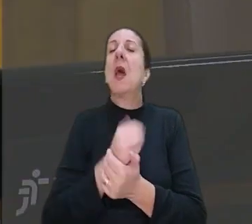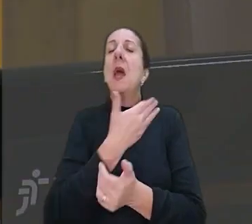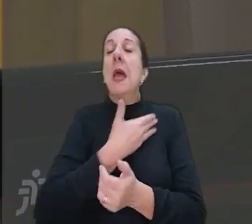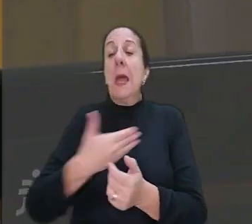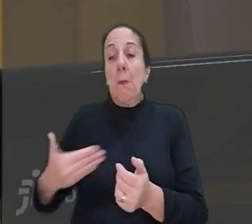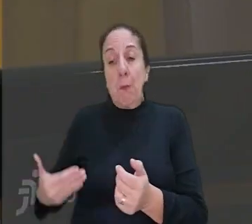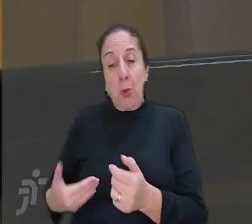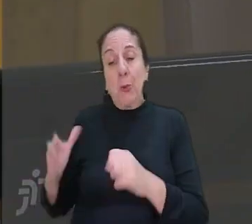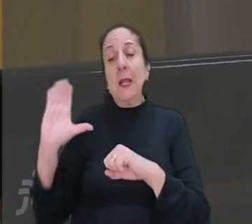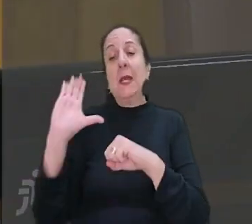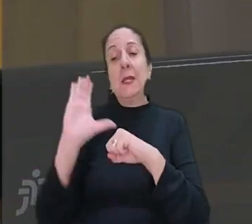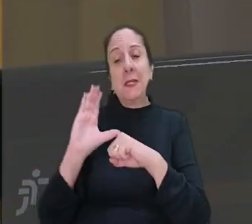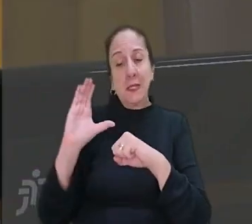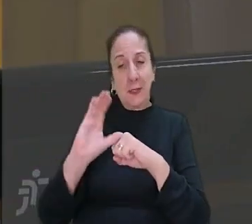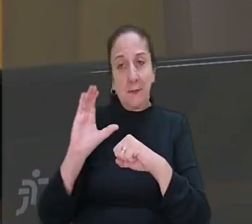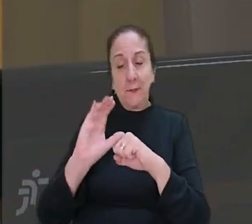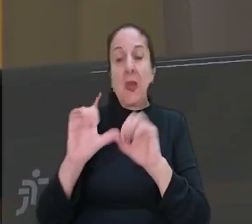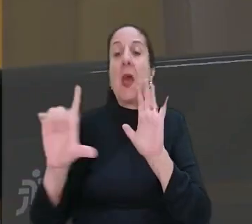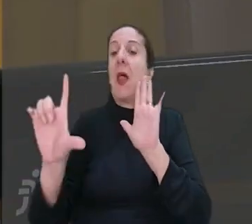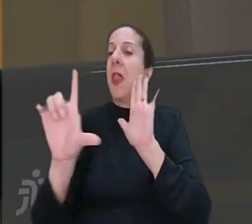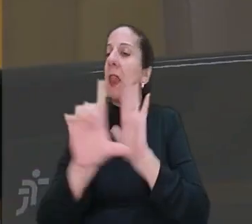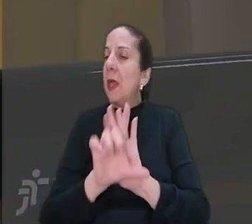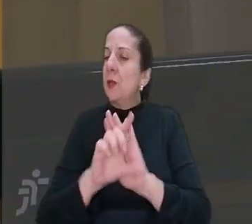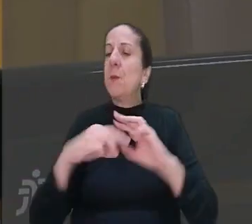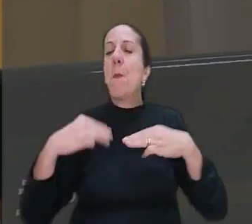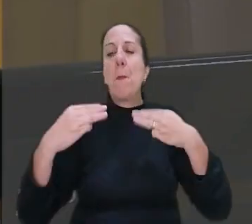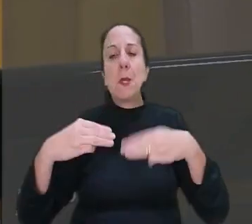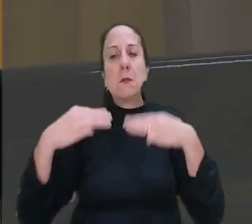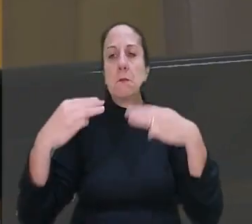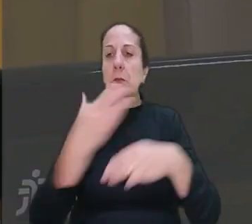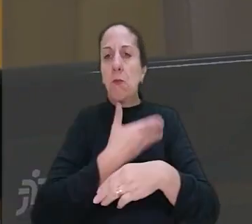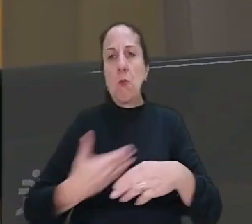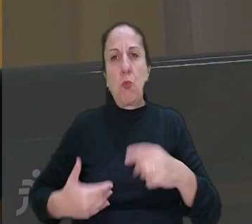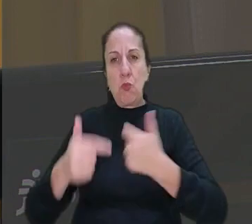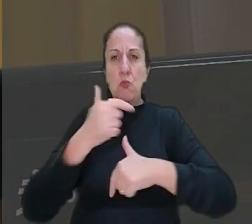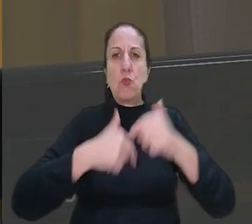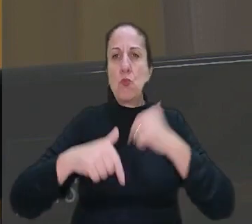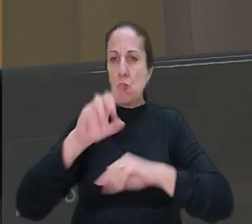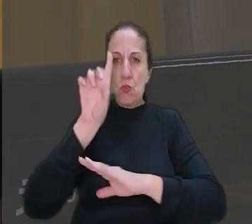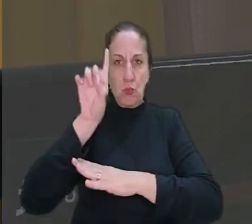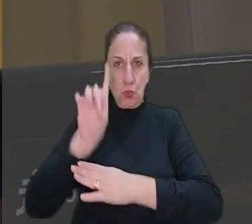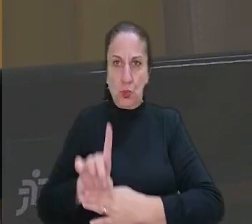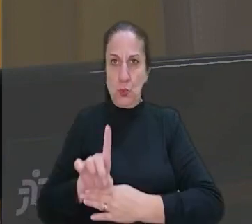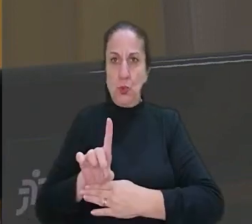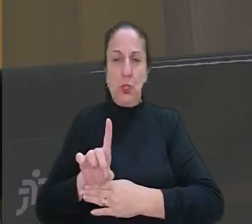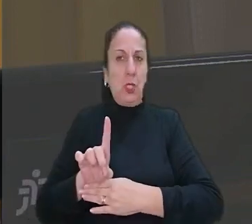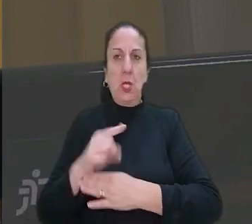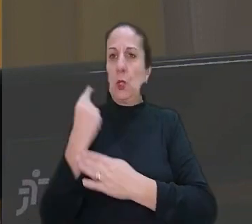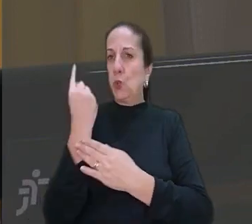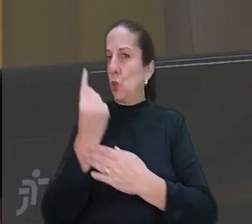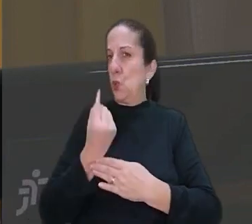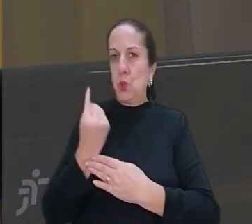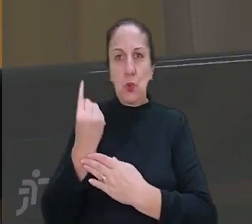uma ação civil pública, a que legitimado está o Ministério Público do Trabalho, porque trata de direitos